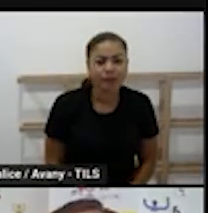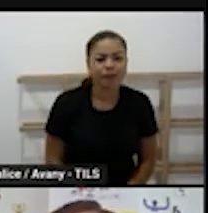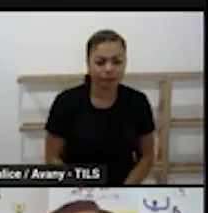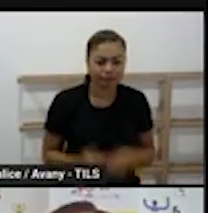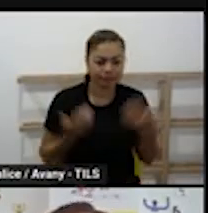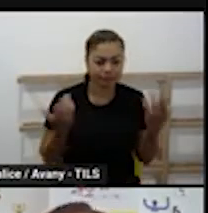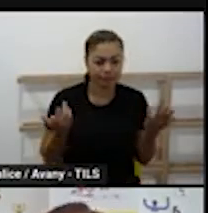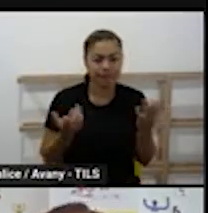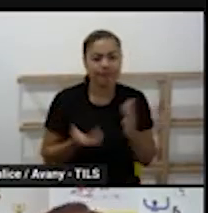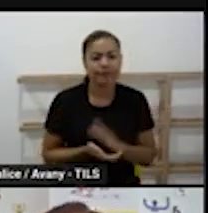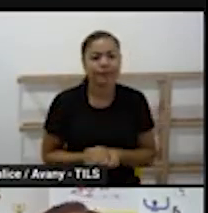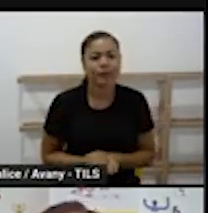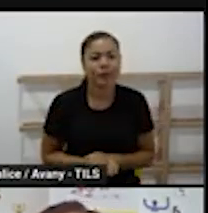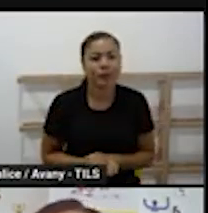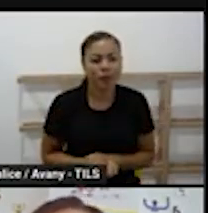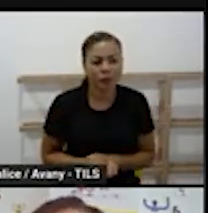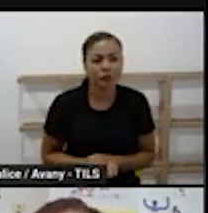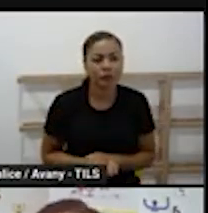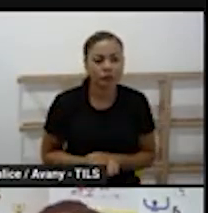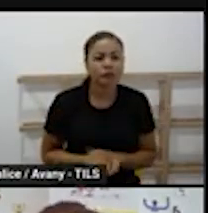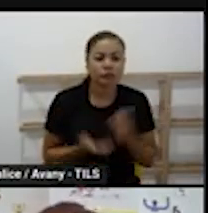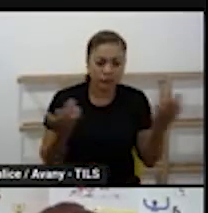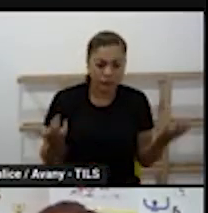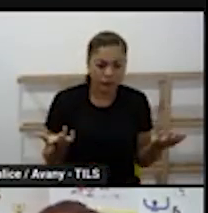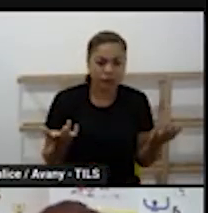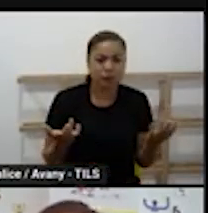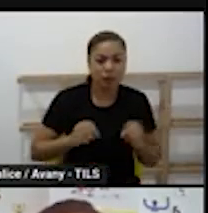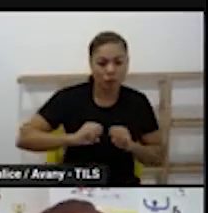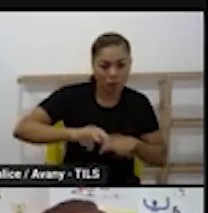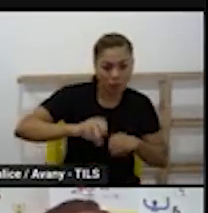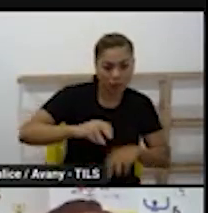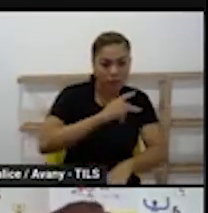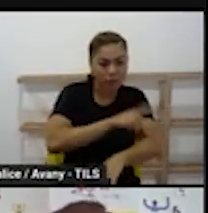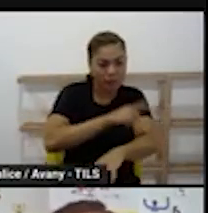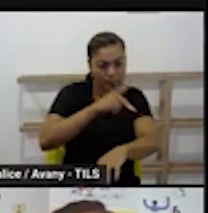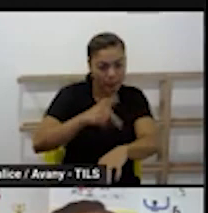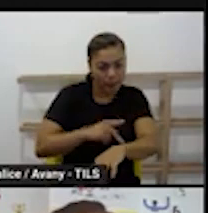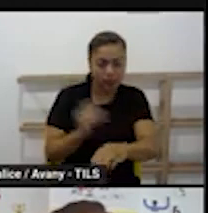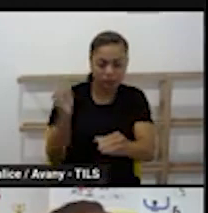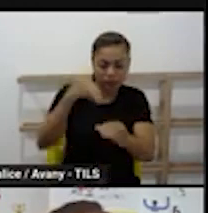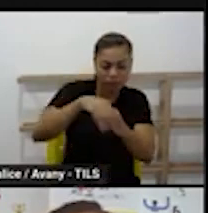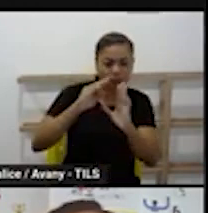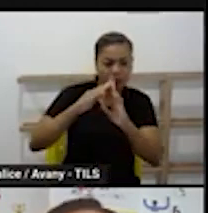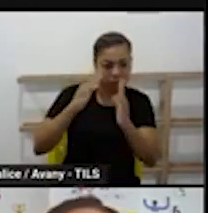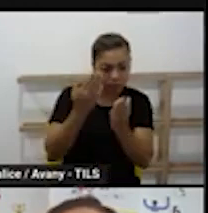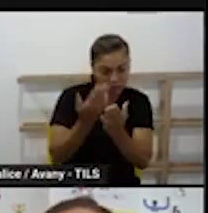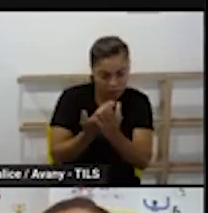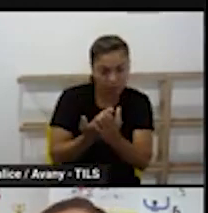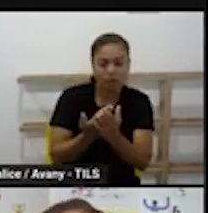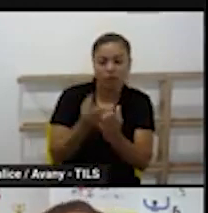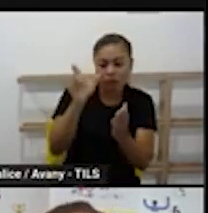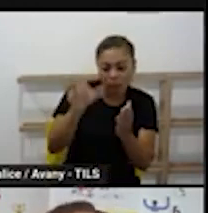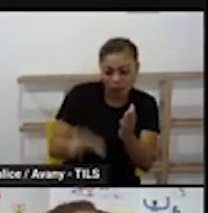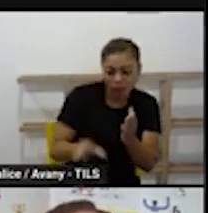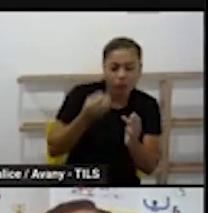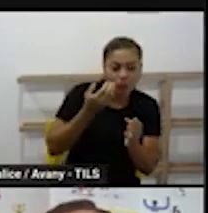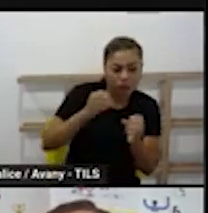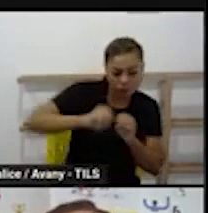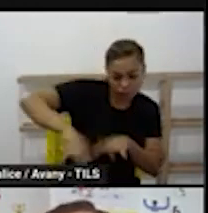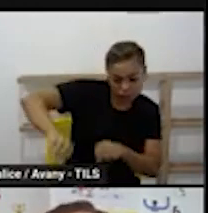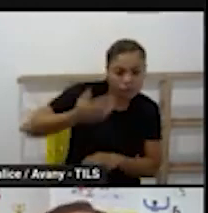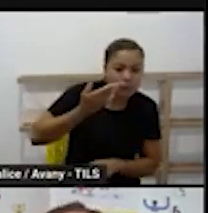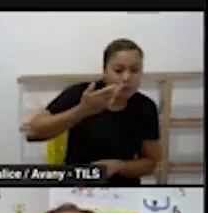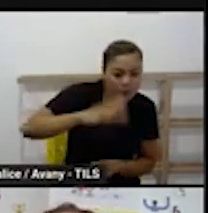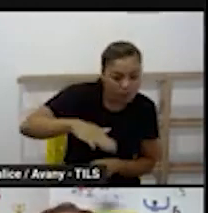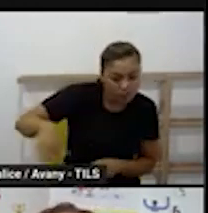Bem, o processo pedagógico na educação infantil, ele é pautado na interlocução dos cinco